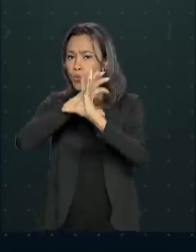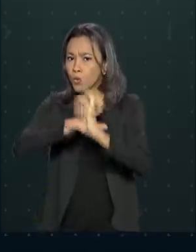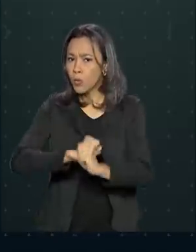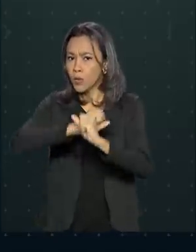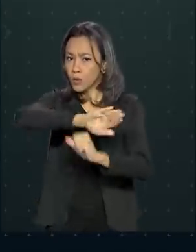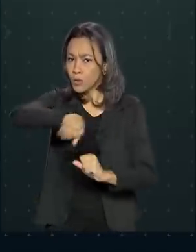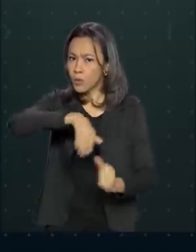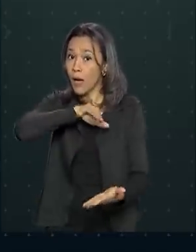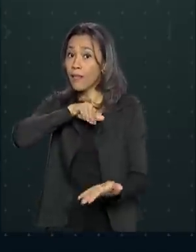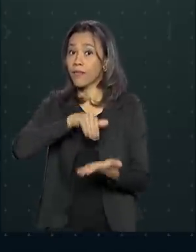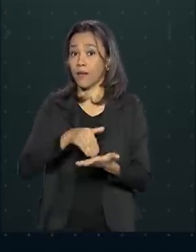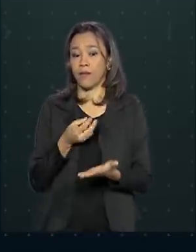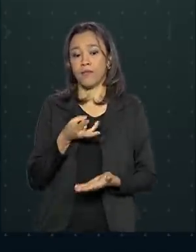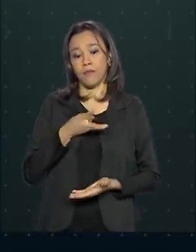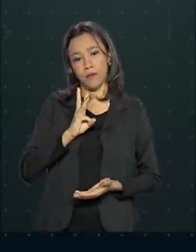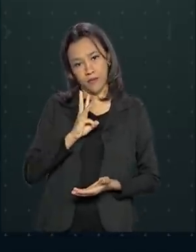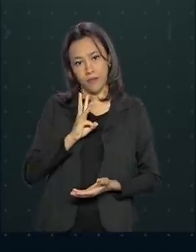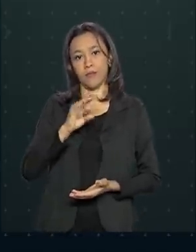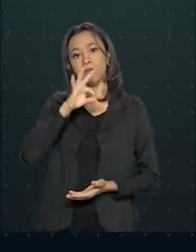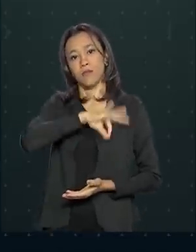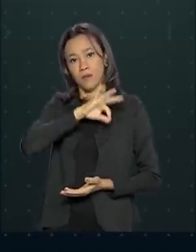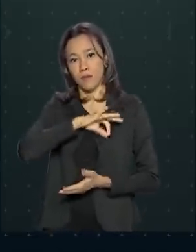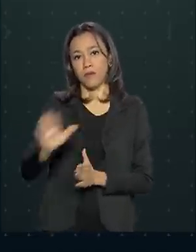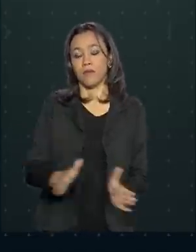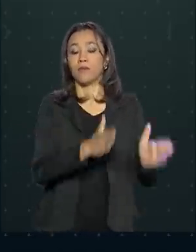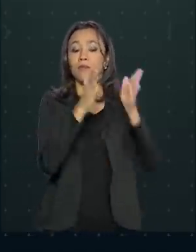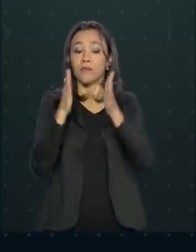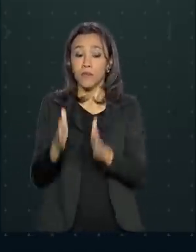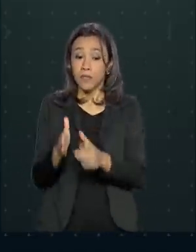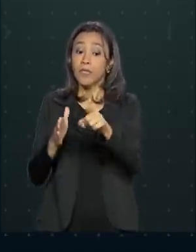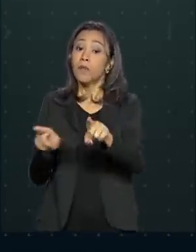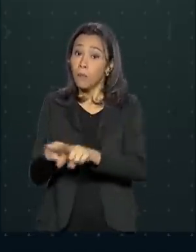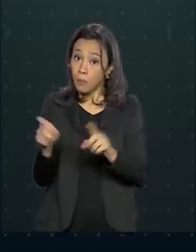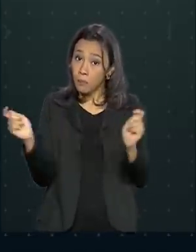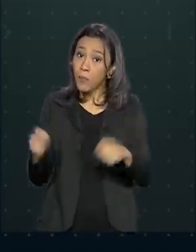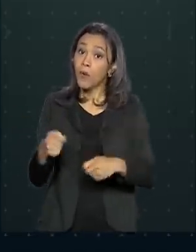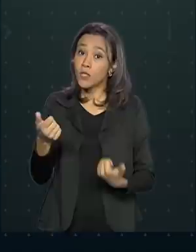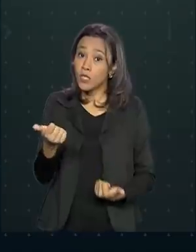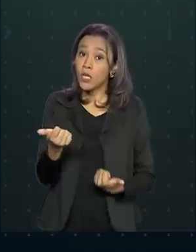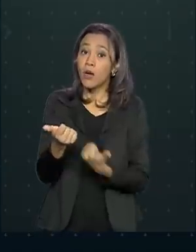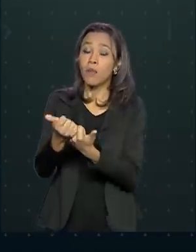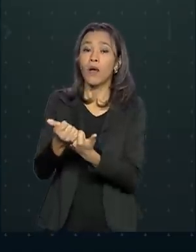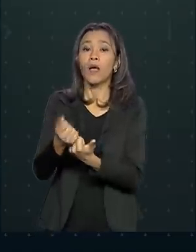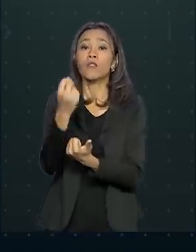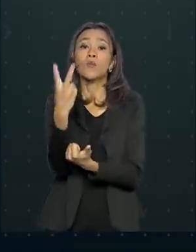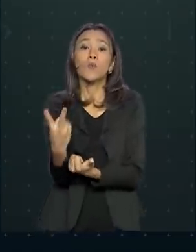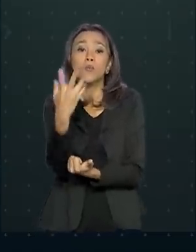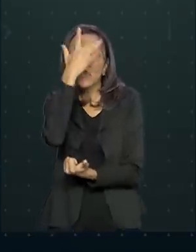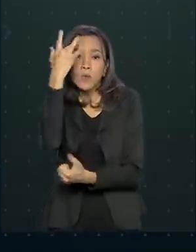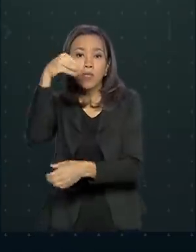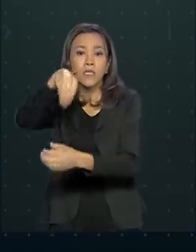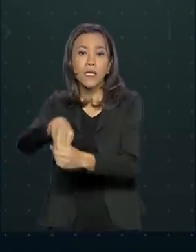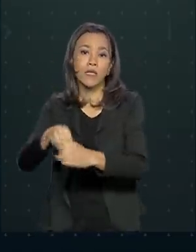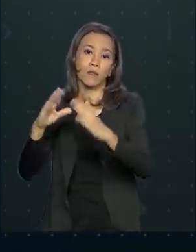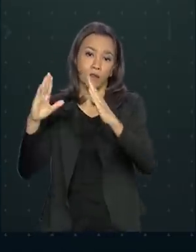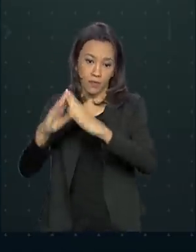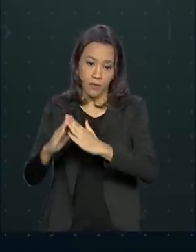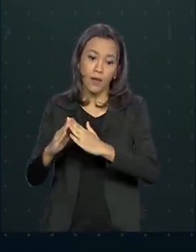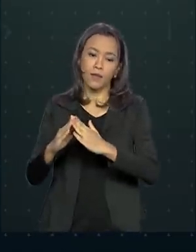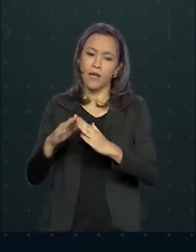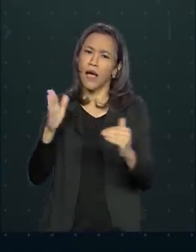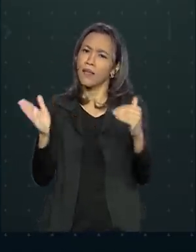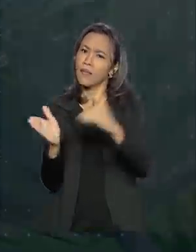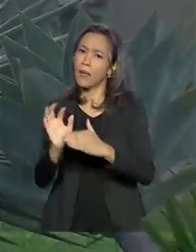de até três salários mínimos. O benefício pode atender até dois membros da mesma família, chegando a R$.200.